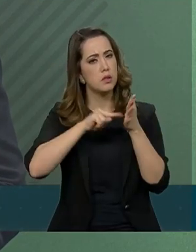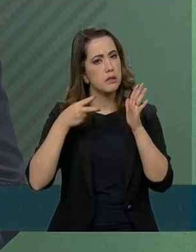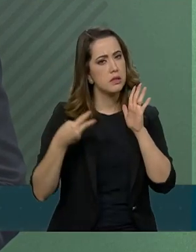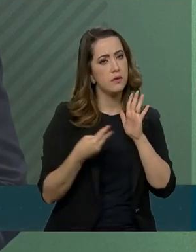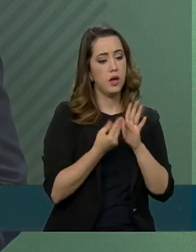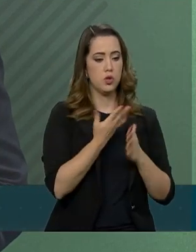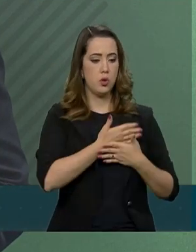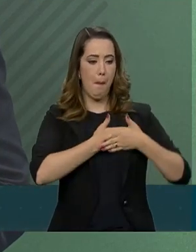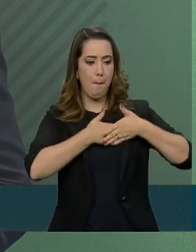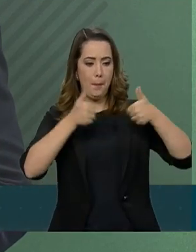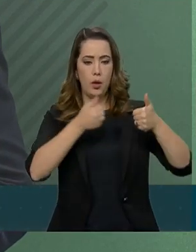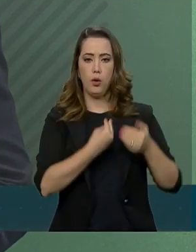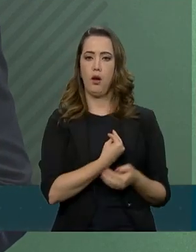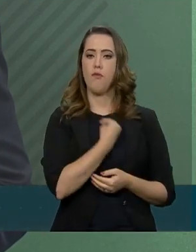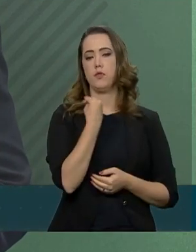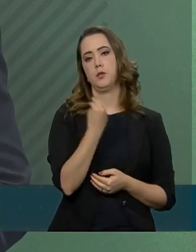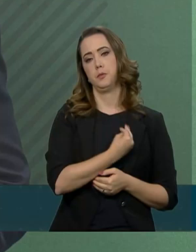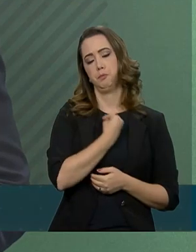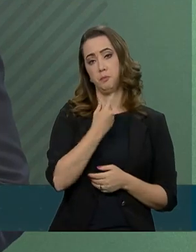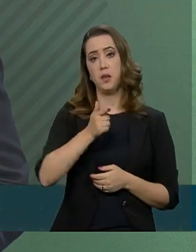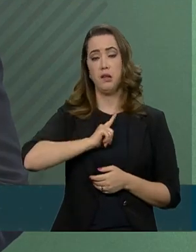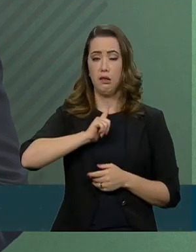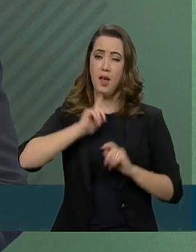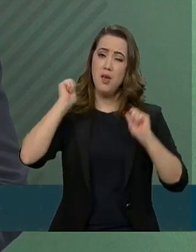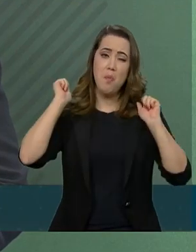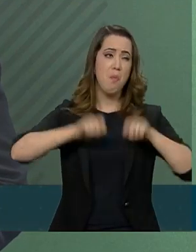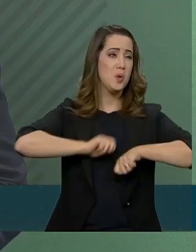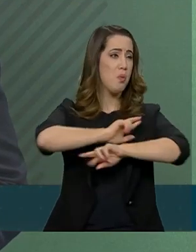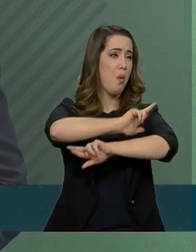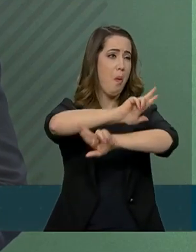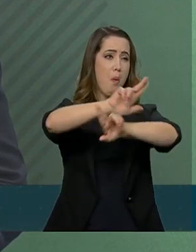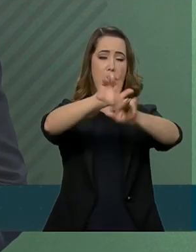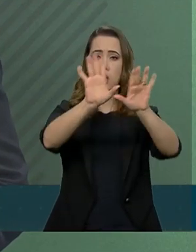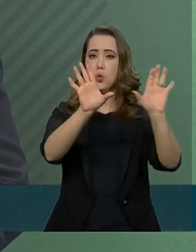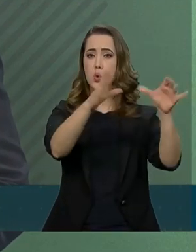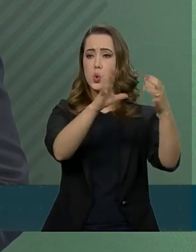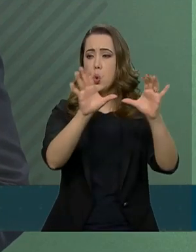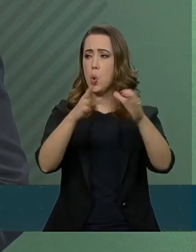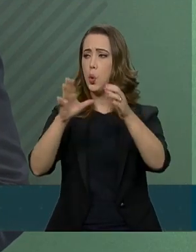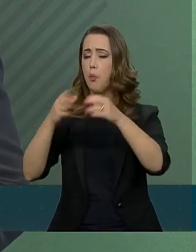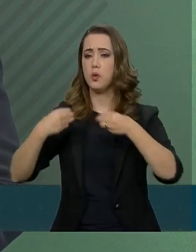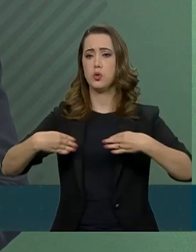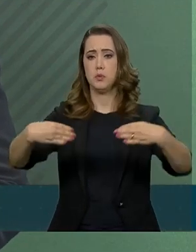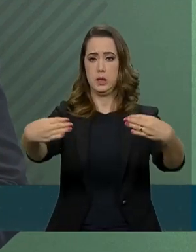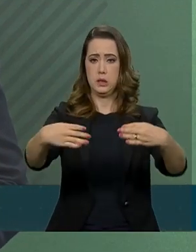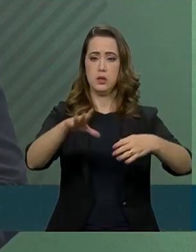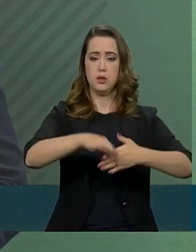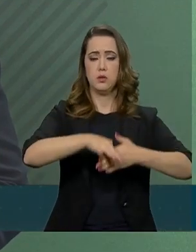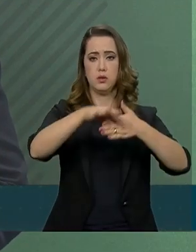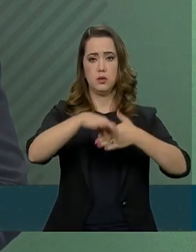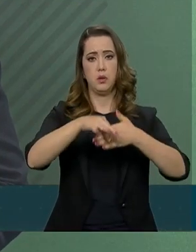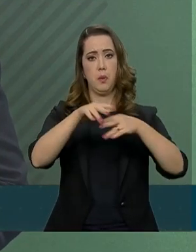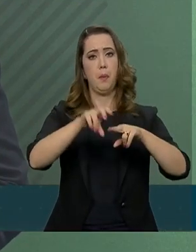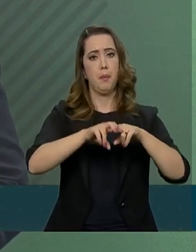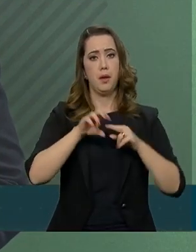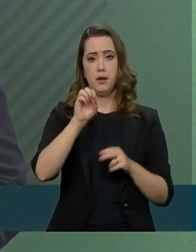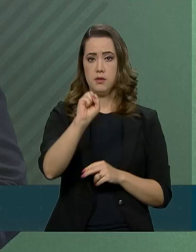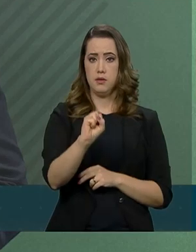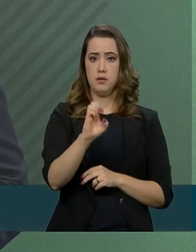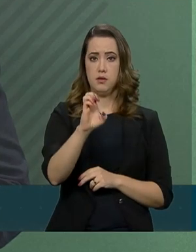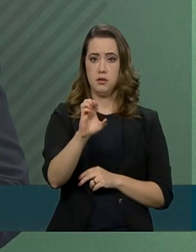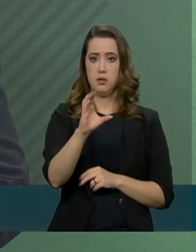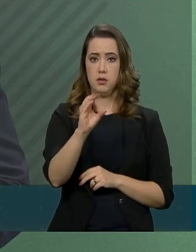as suas vidas. Então, existem possibilidades inúmeras em vários ministérios que estão sendo coordenados por meio da SECOM,